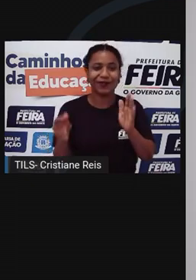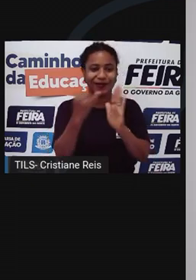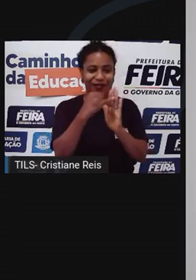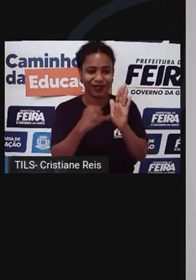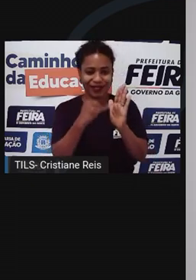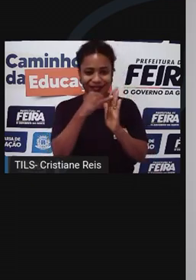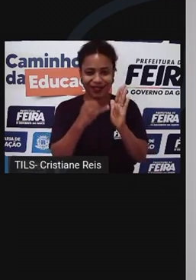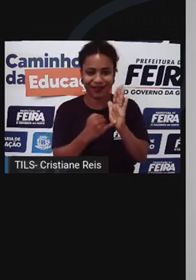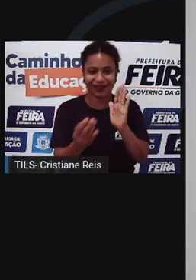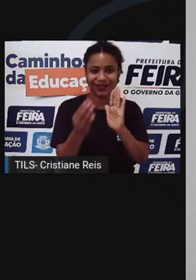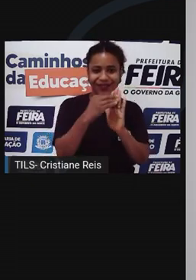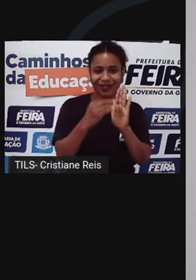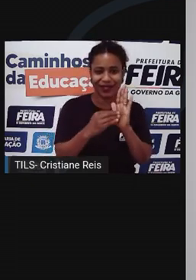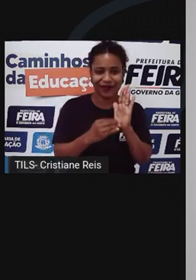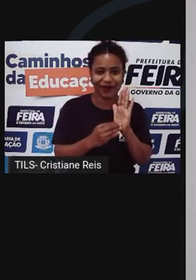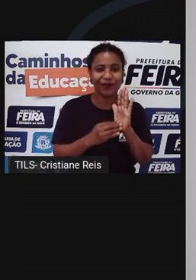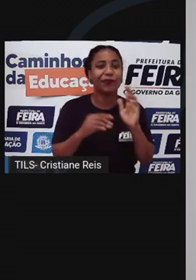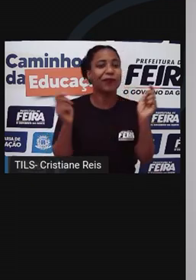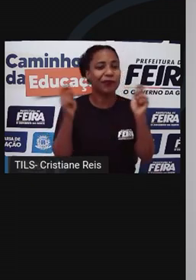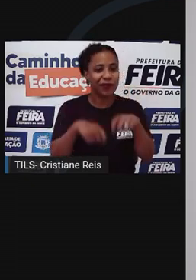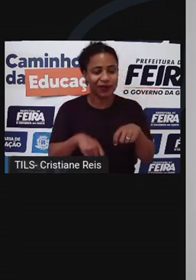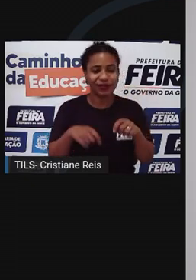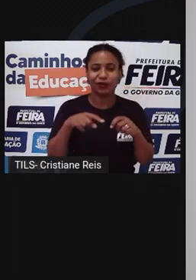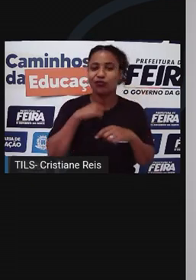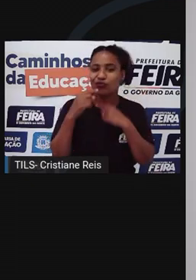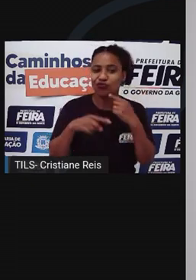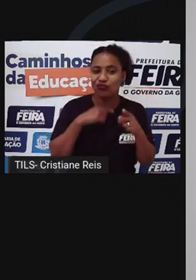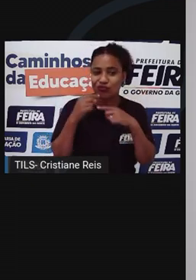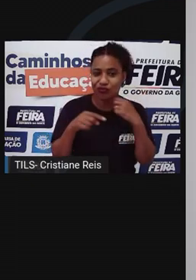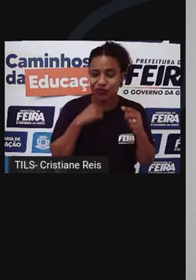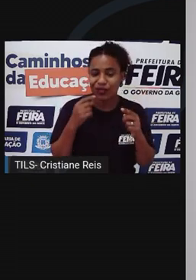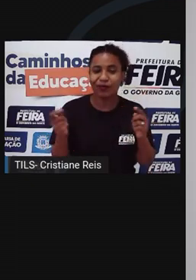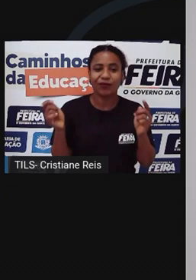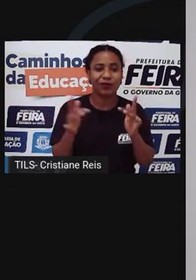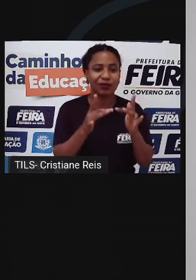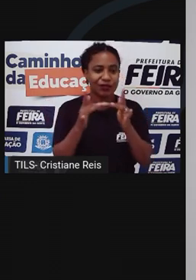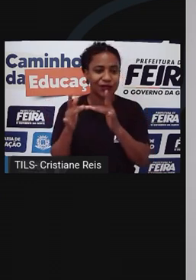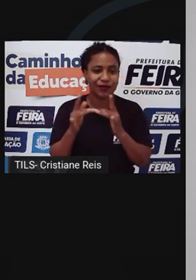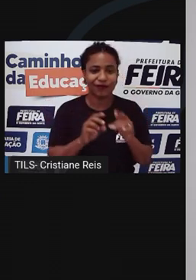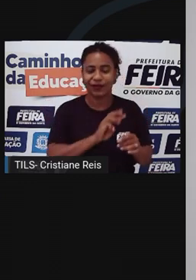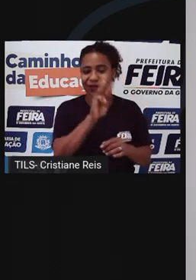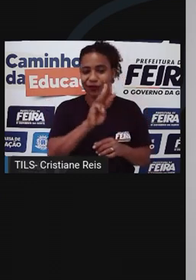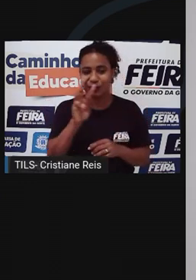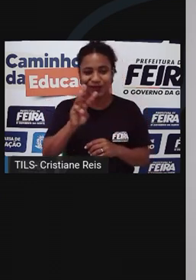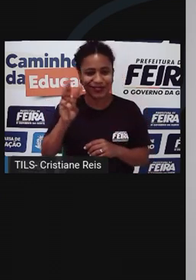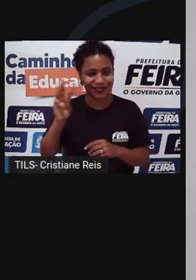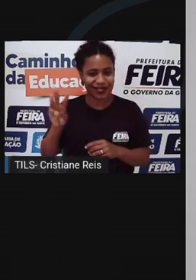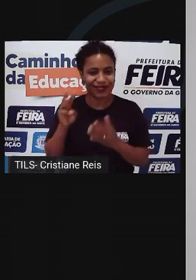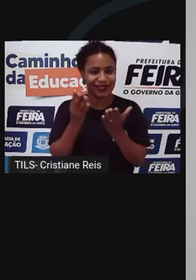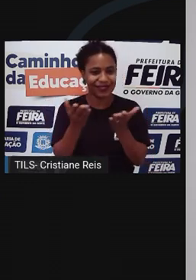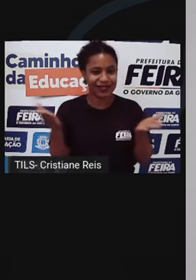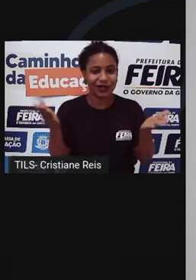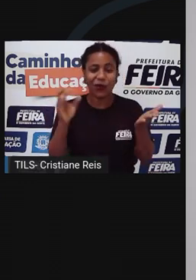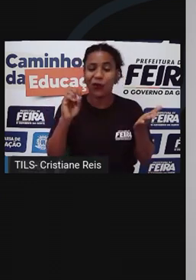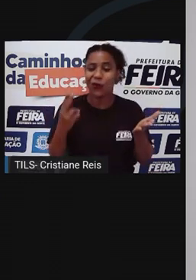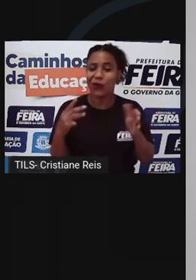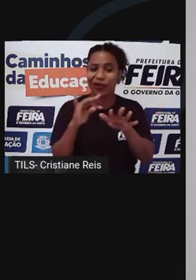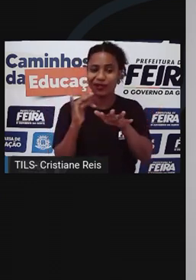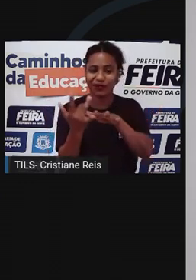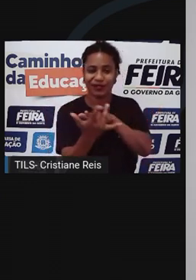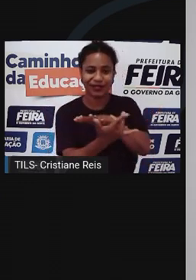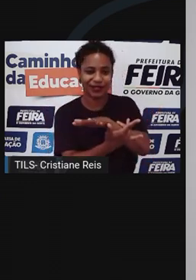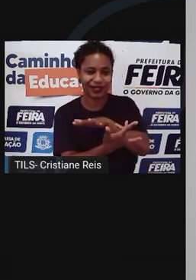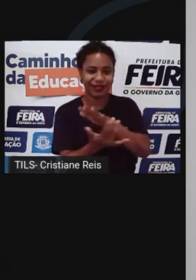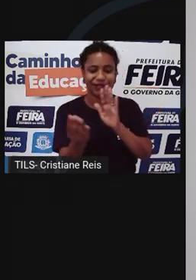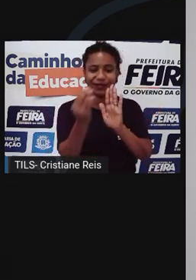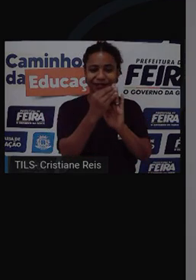Caso tenha restado alguma dúvida, entre em contato conosco através do nosso site, doartemoral.com, ou pelas redes sociais, que estarão na